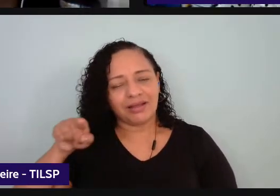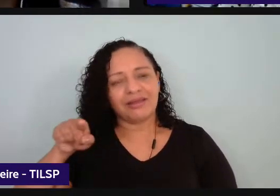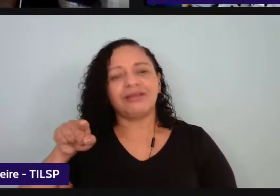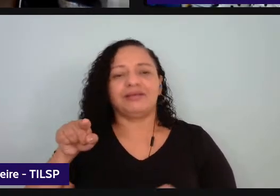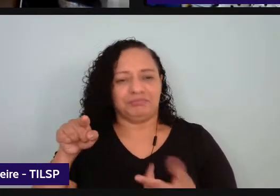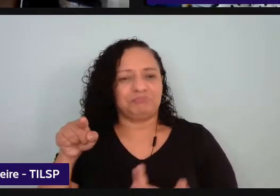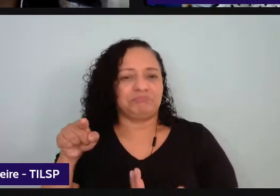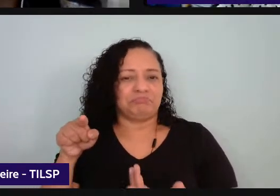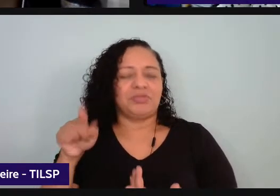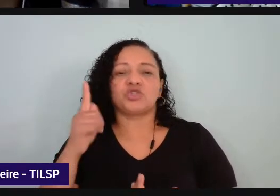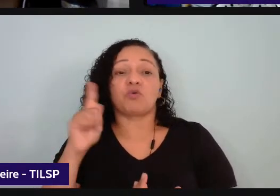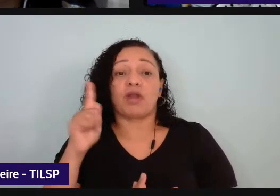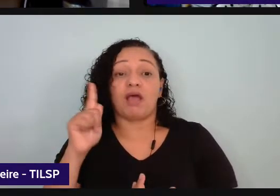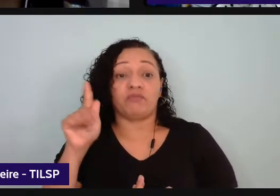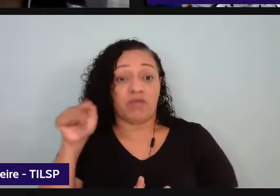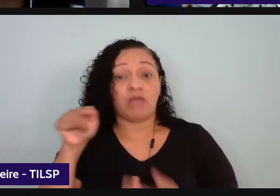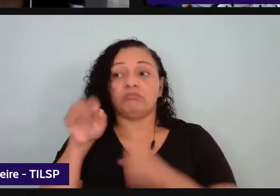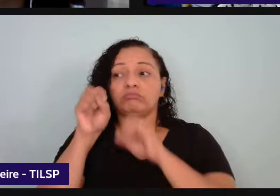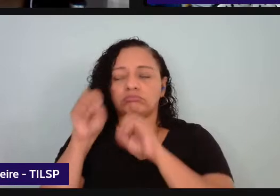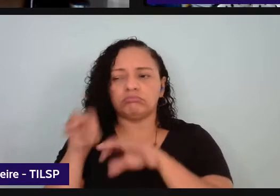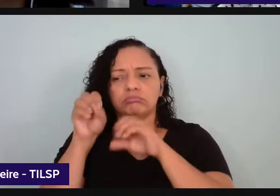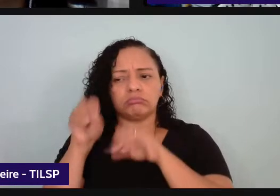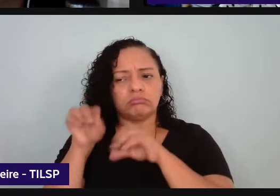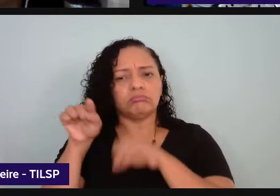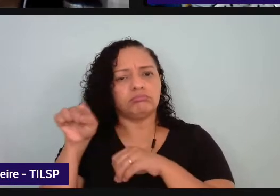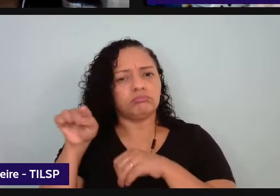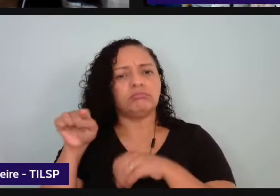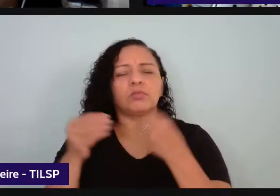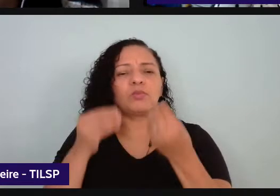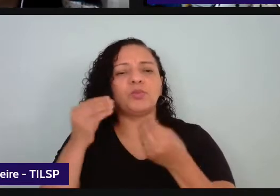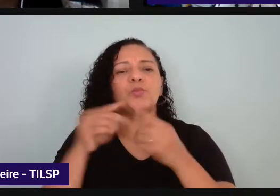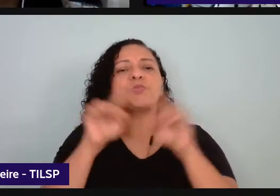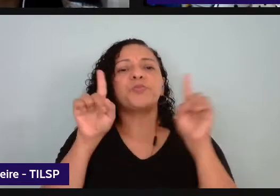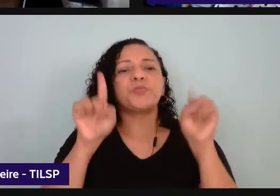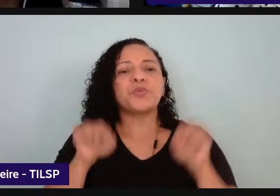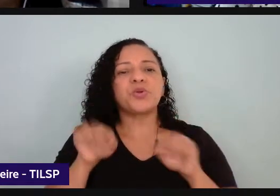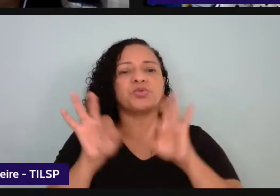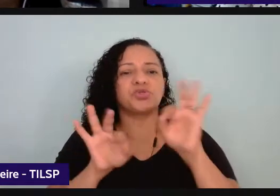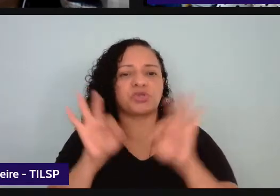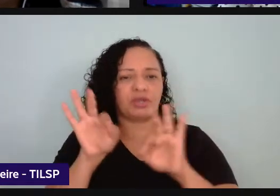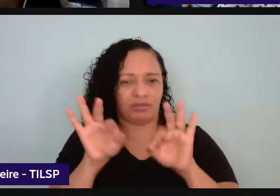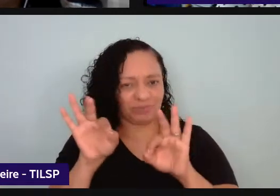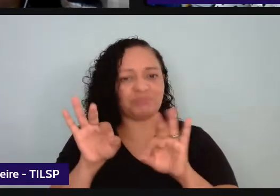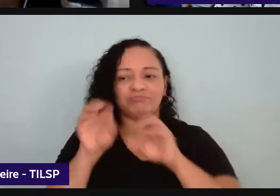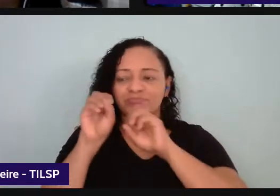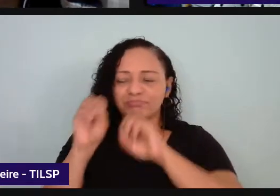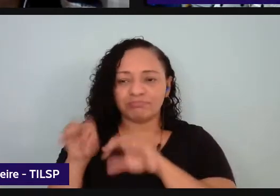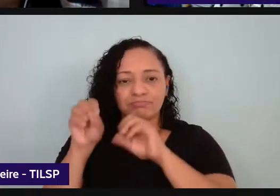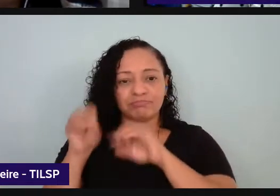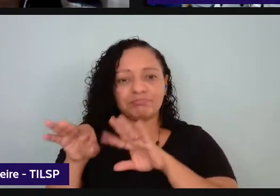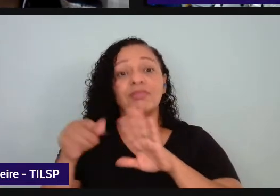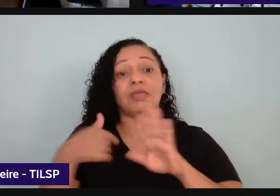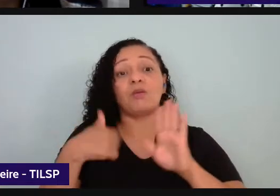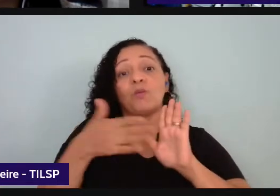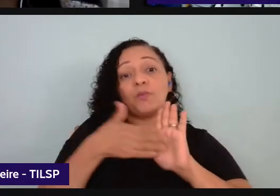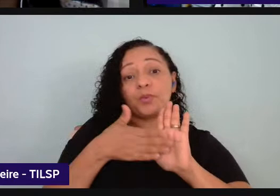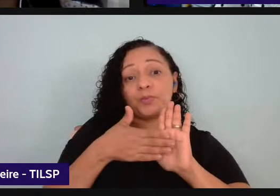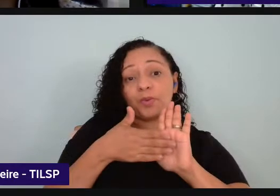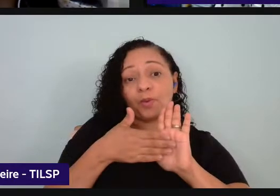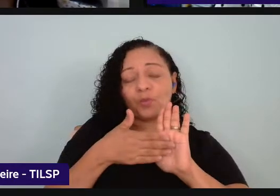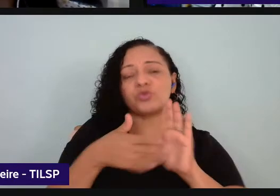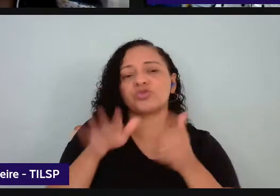como um projeto mesmo de trabalho apliquei uma proposição voltada aos